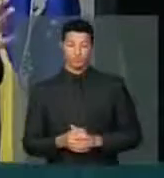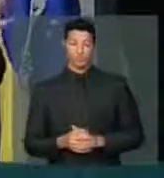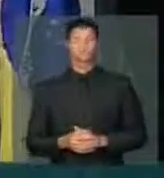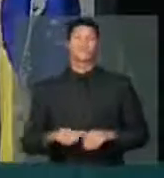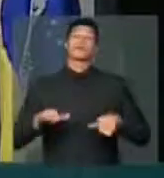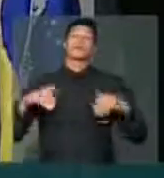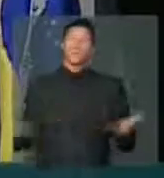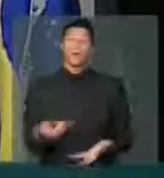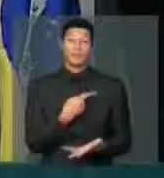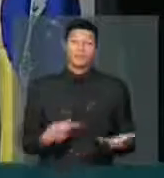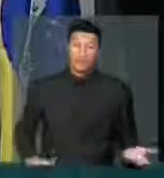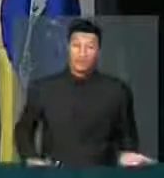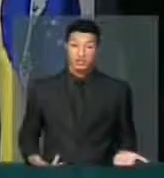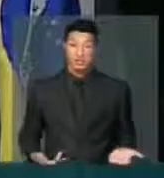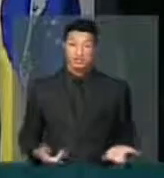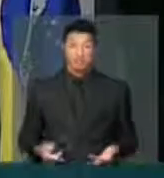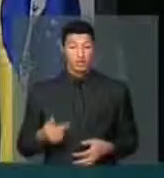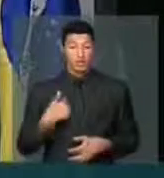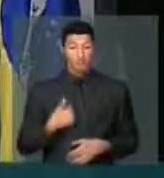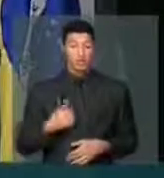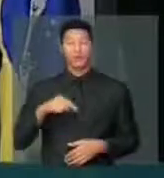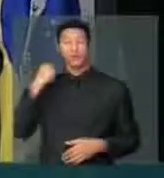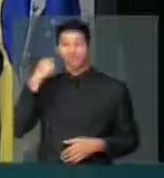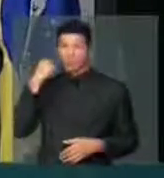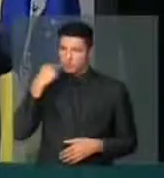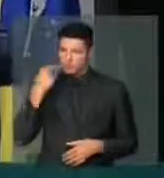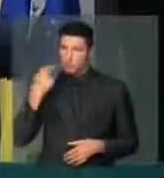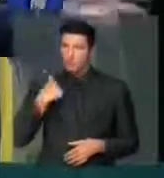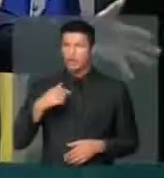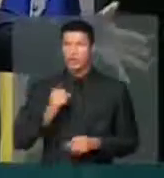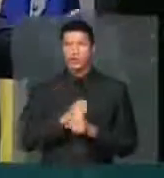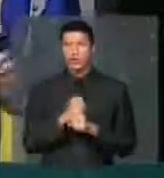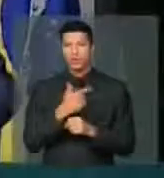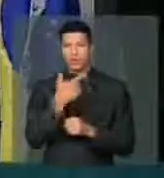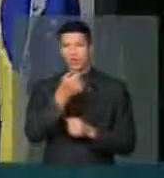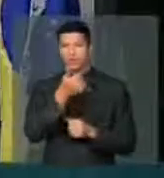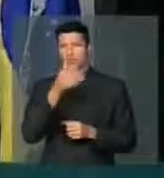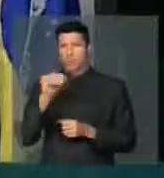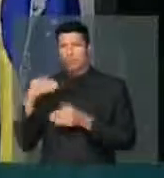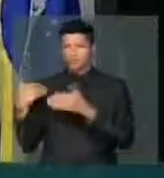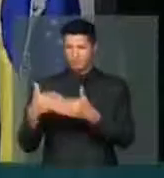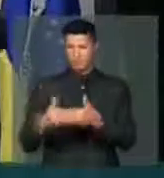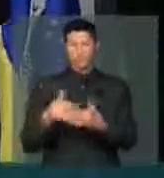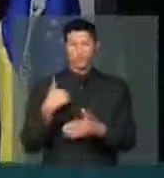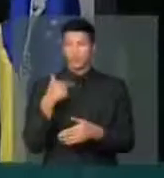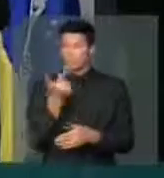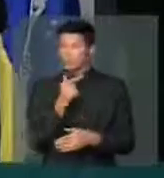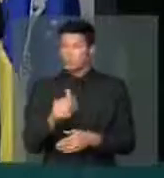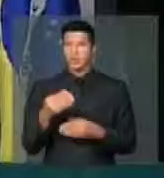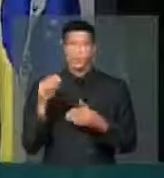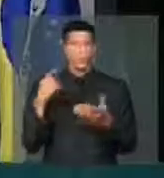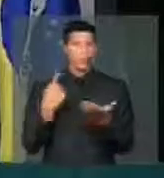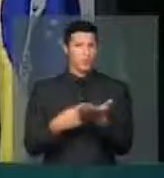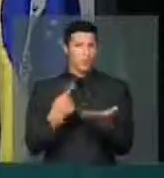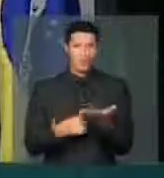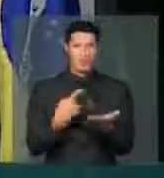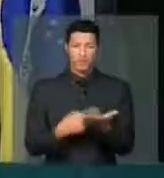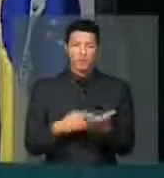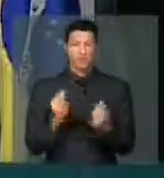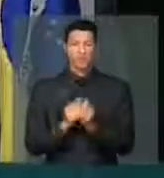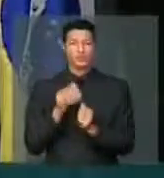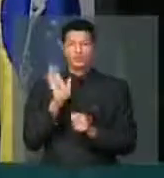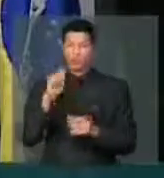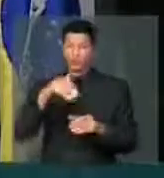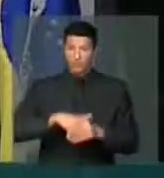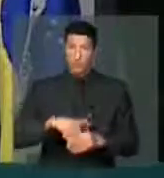Ora, senhor presidente, eu sou deputado de 2010 para cá. Não tenho compromisso com o que